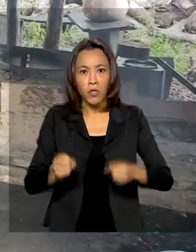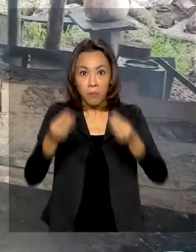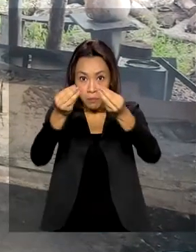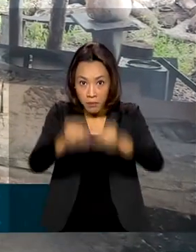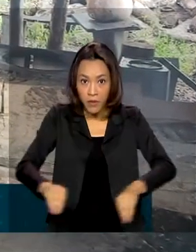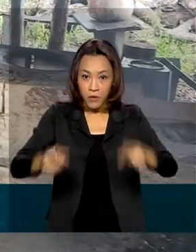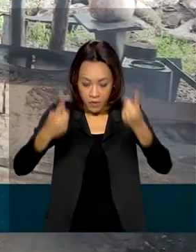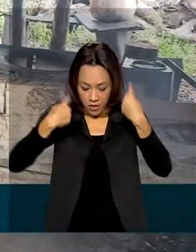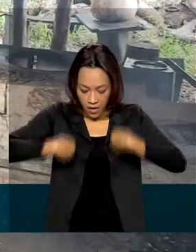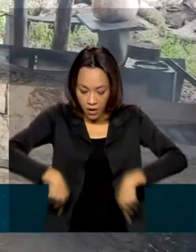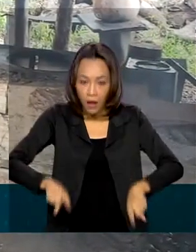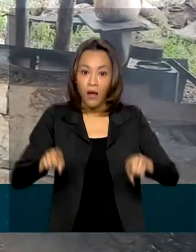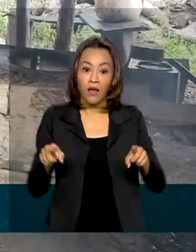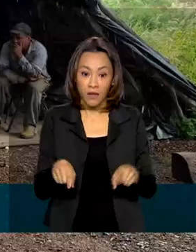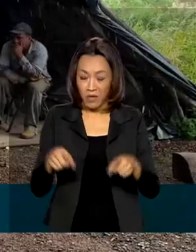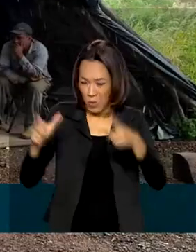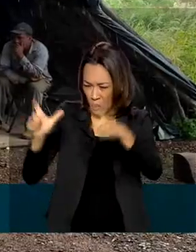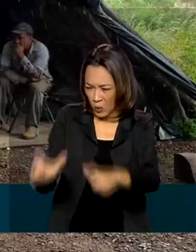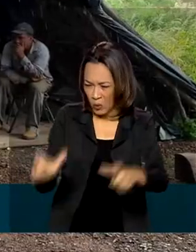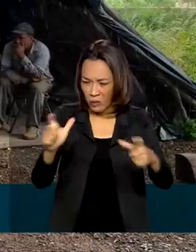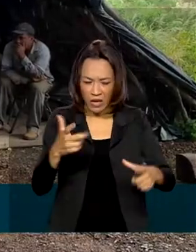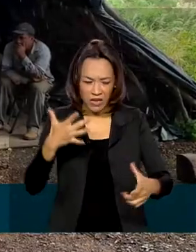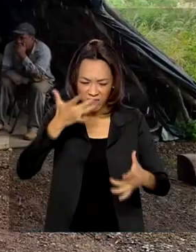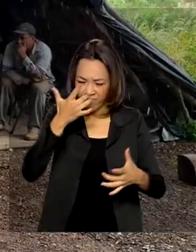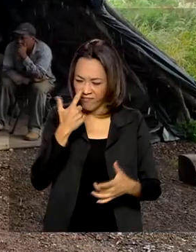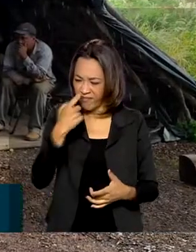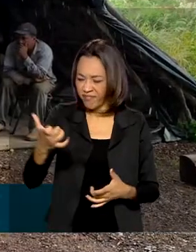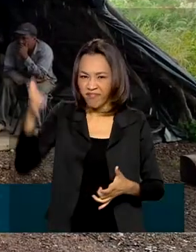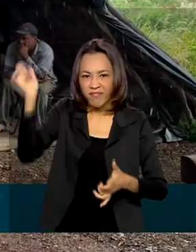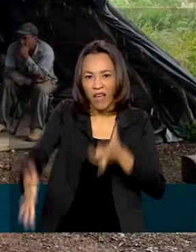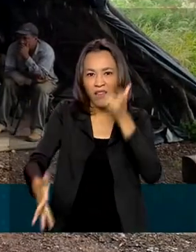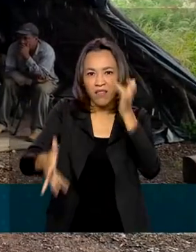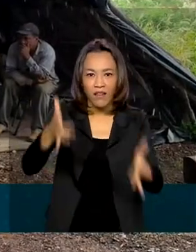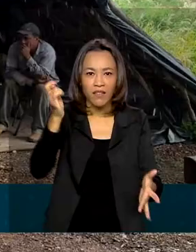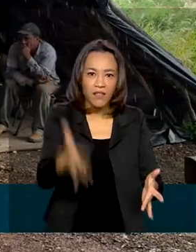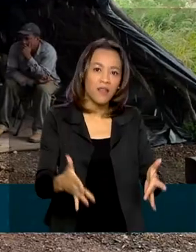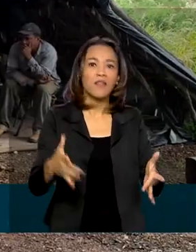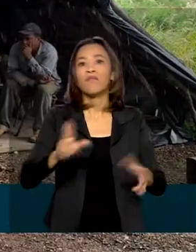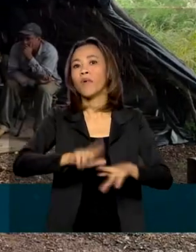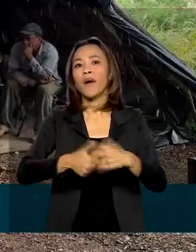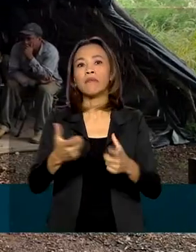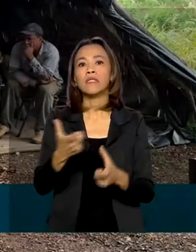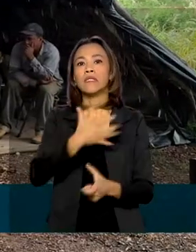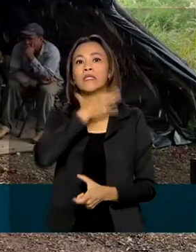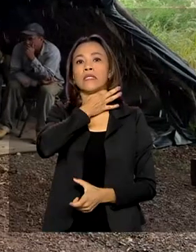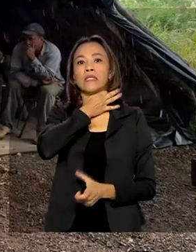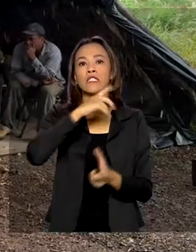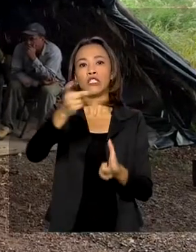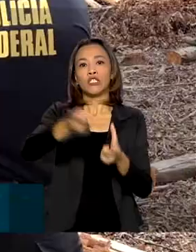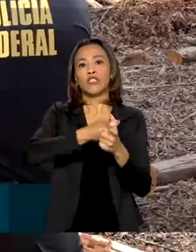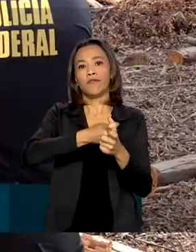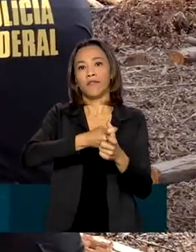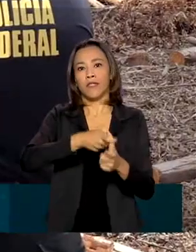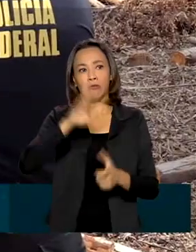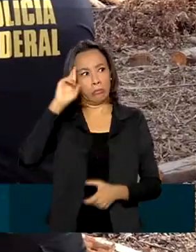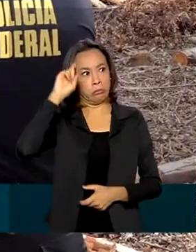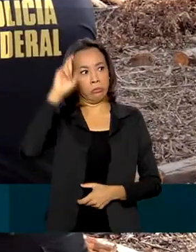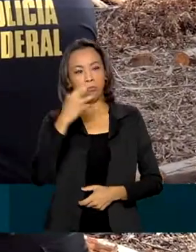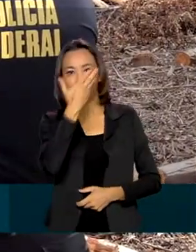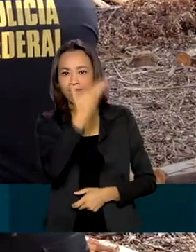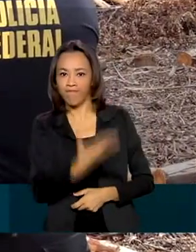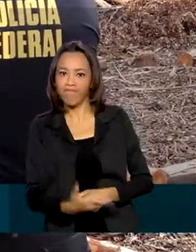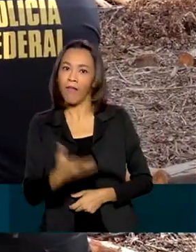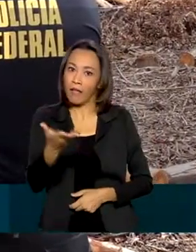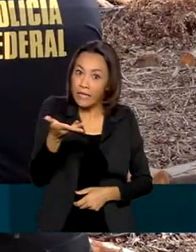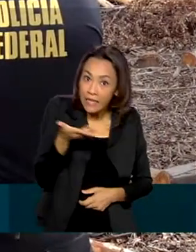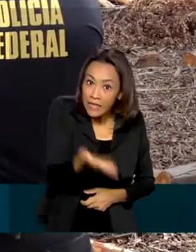físicos, condições degradantes e restrição de locomoção em razão de dívida contraída com o empregador. Esta é a